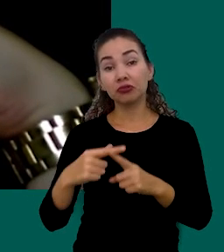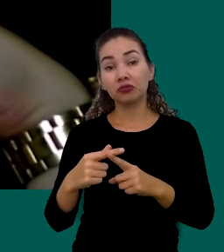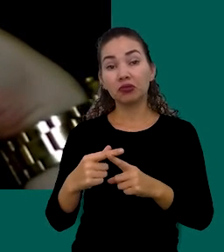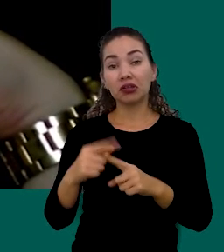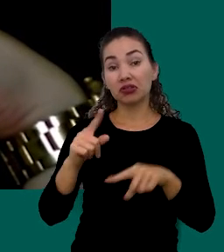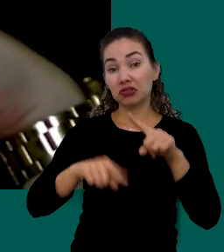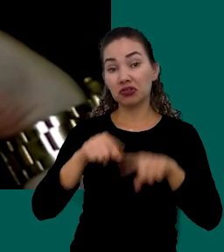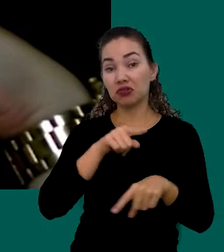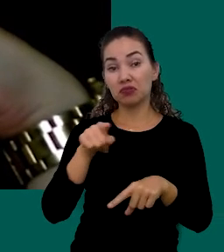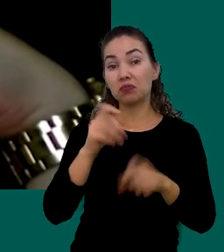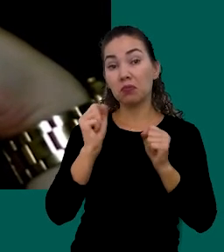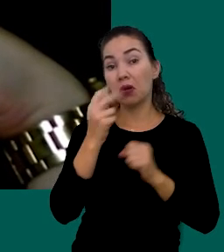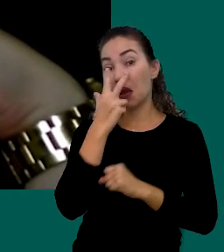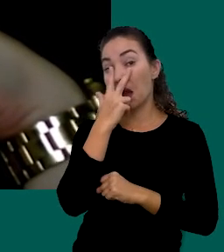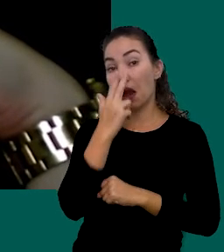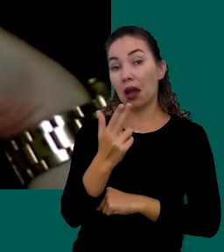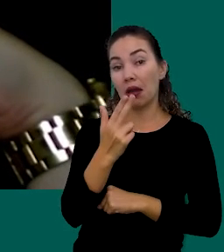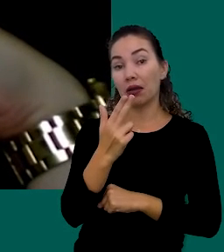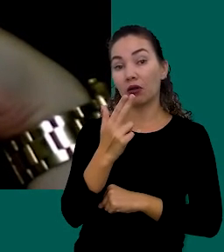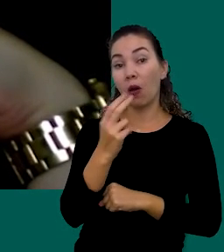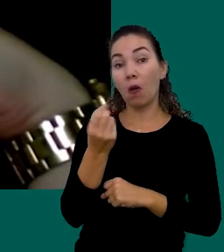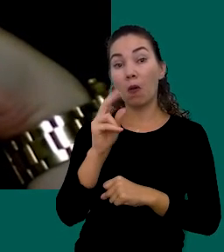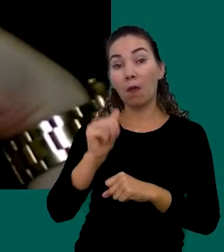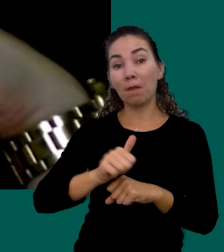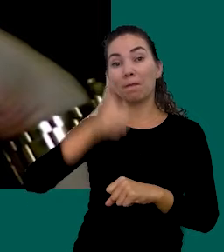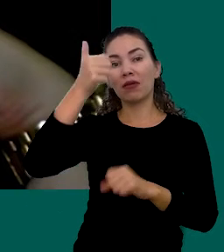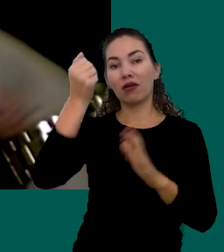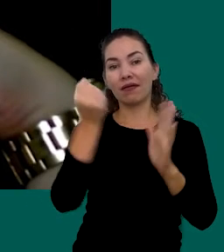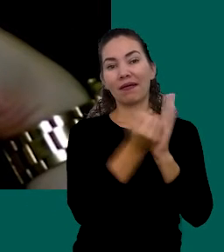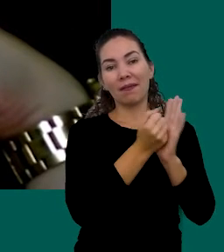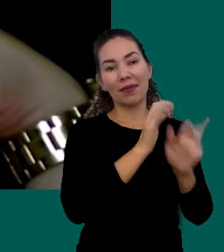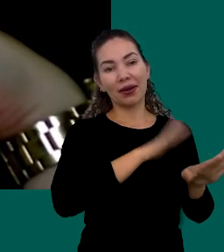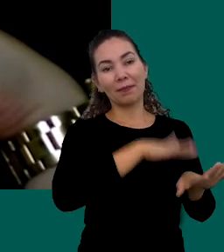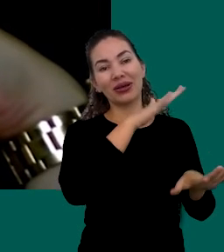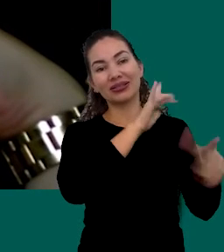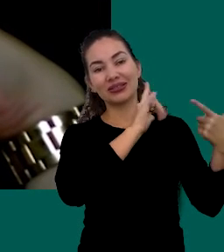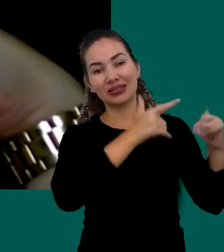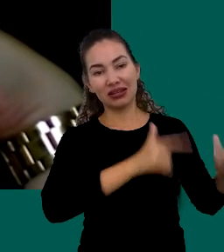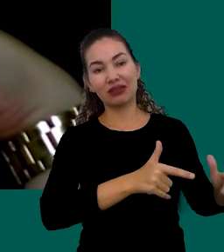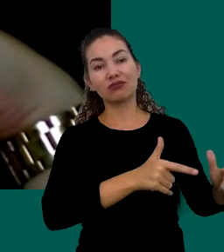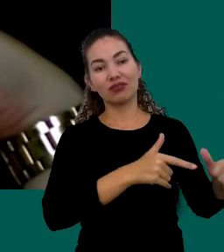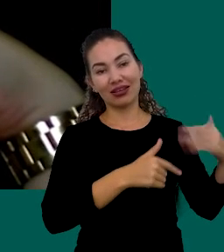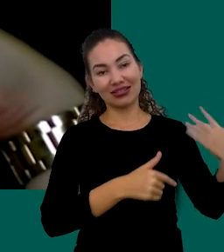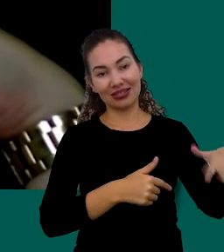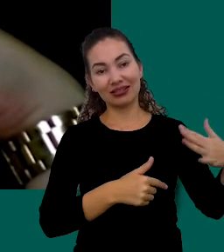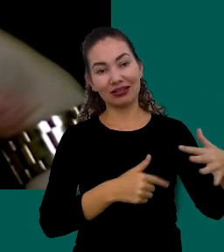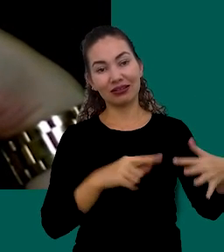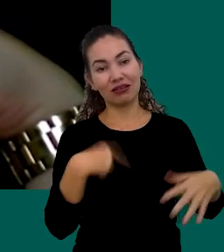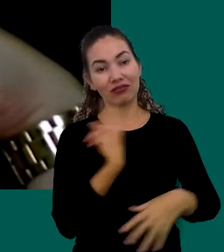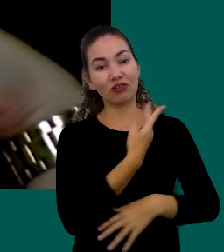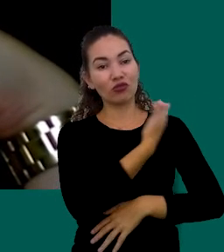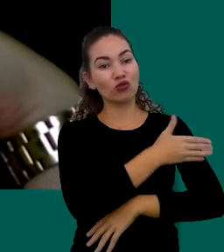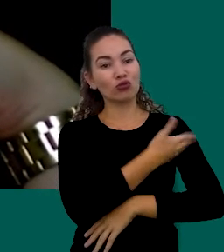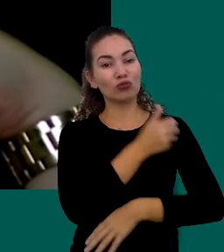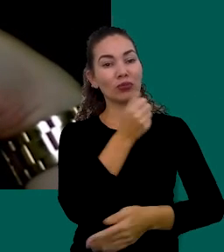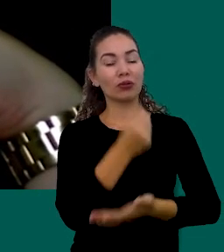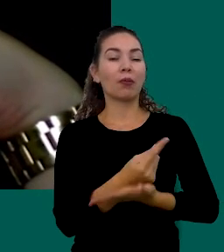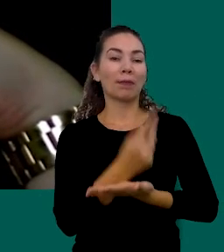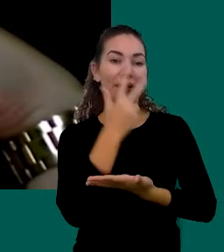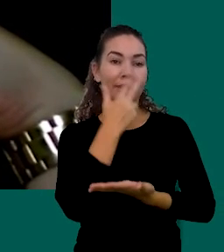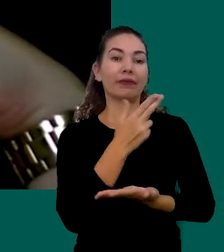Podem Ser Iguais Ou Até Melhores Que As Marcas Tradicionais Que Estamos Acostumados A Comprar